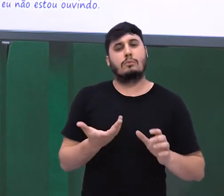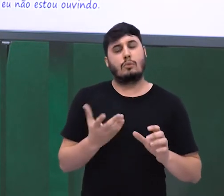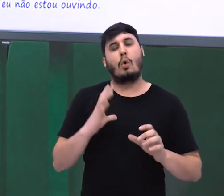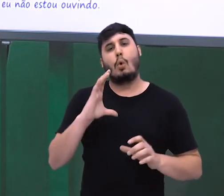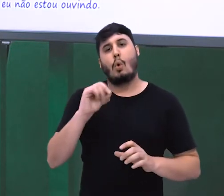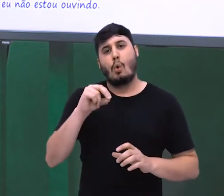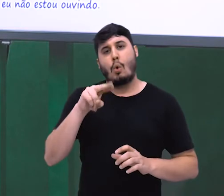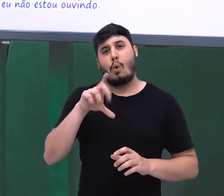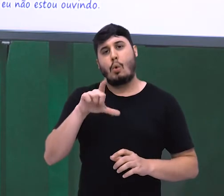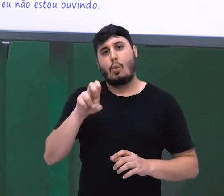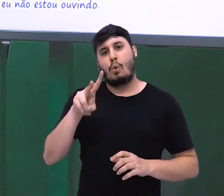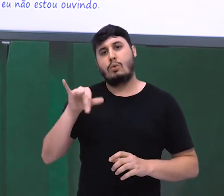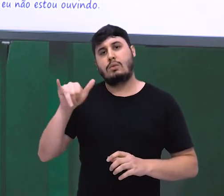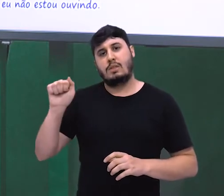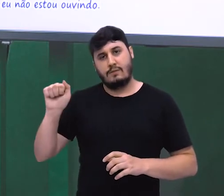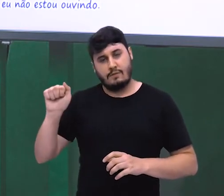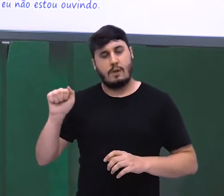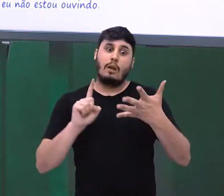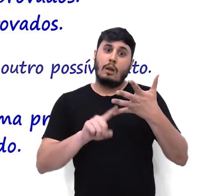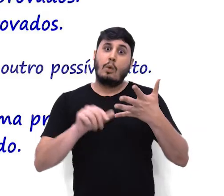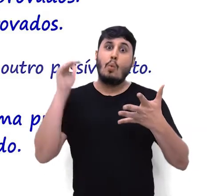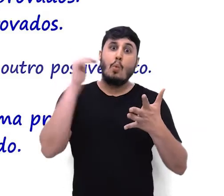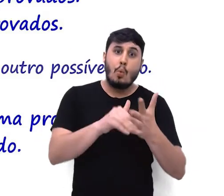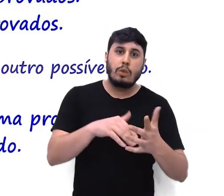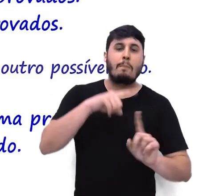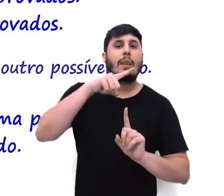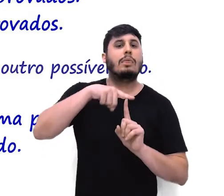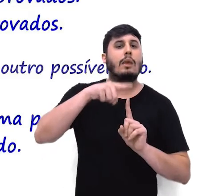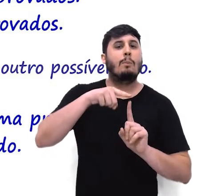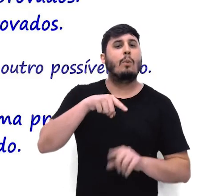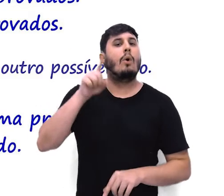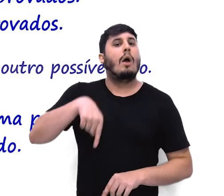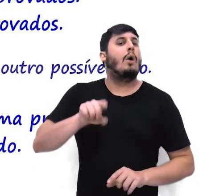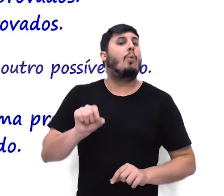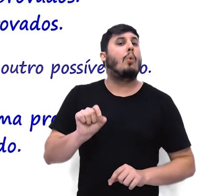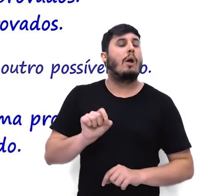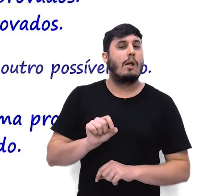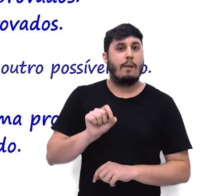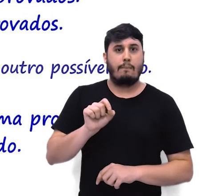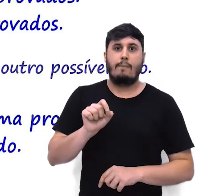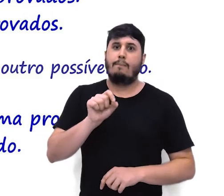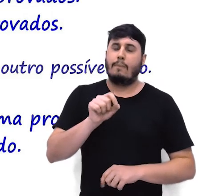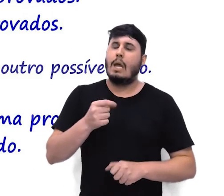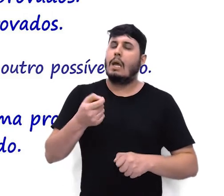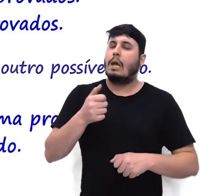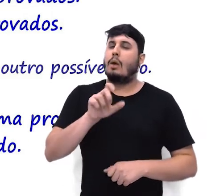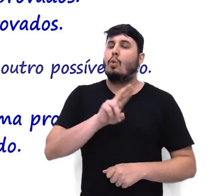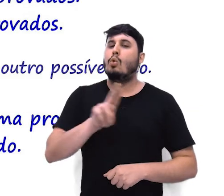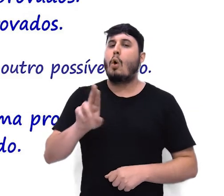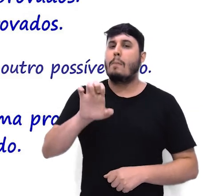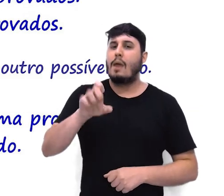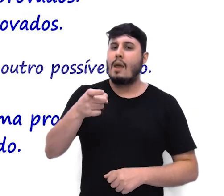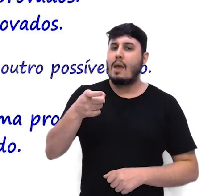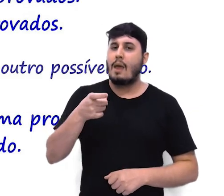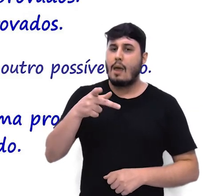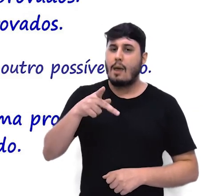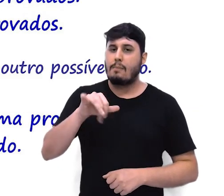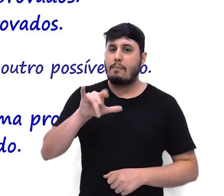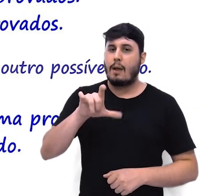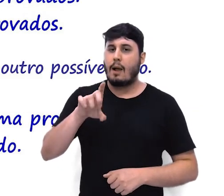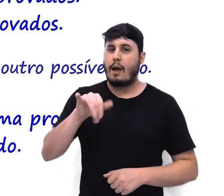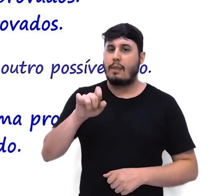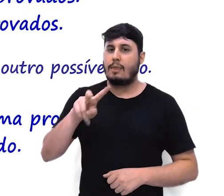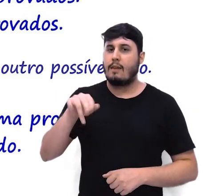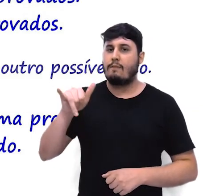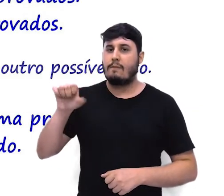última das coordenativas, que são as conjunções explicativas. Como o nome já diz, elas exprimem a